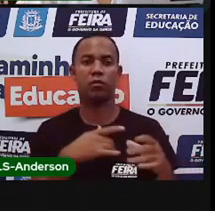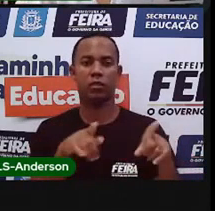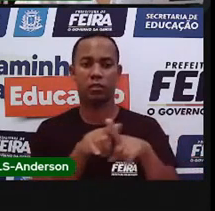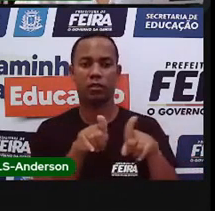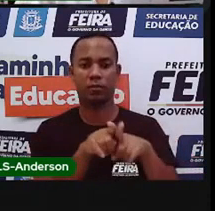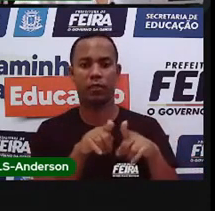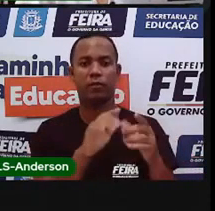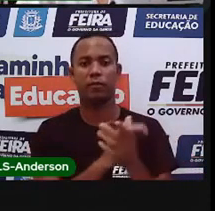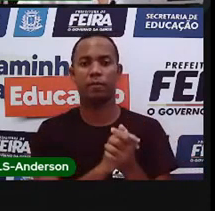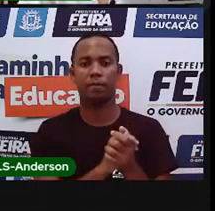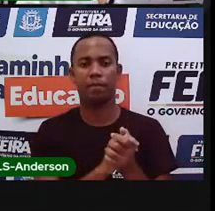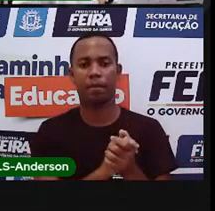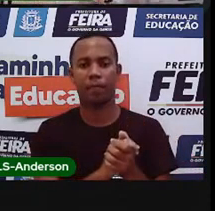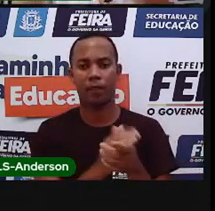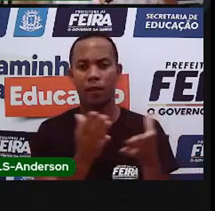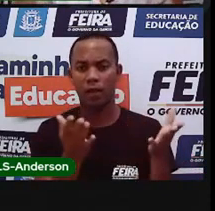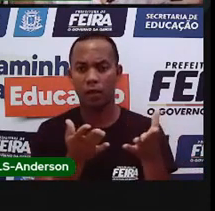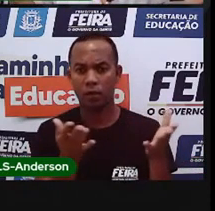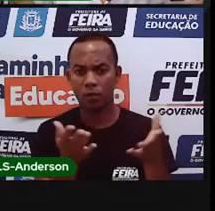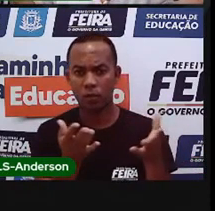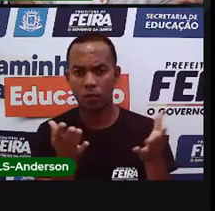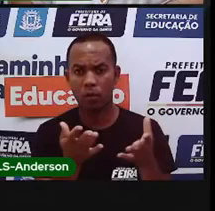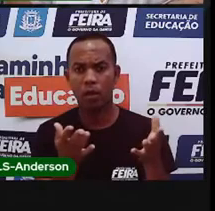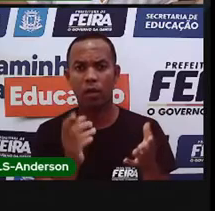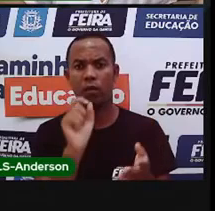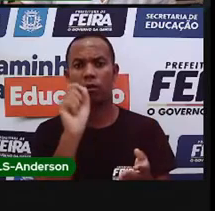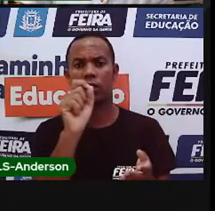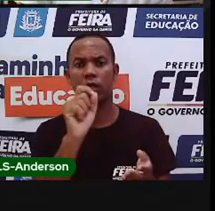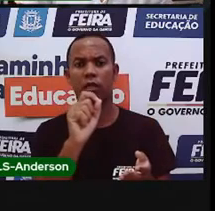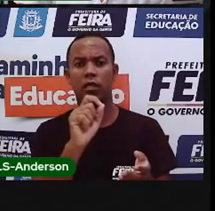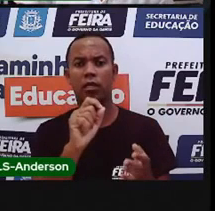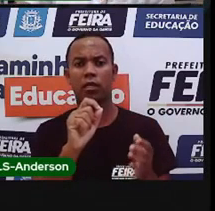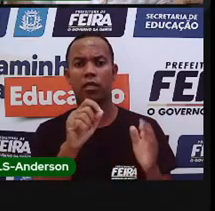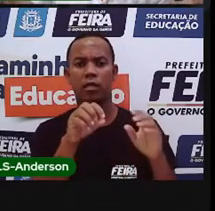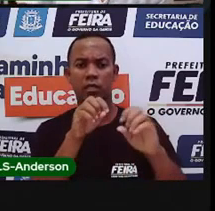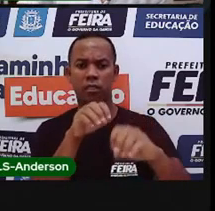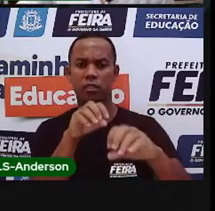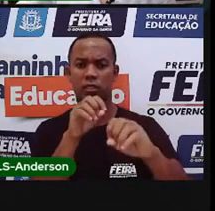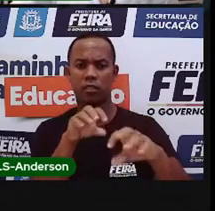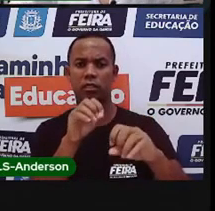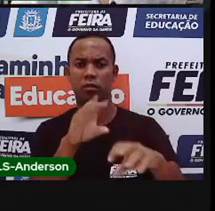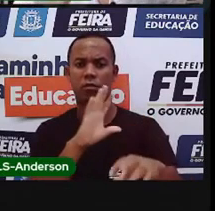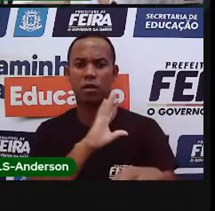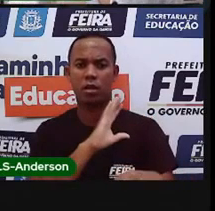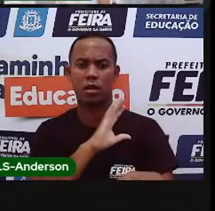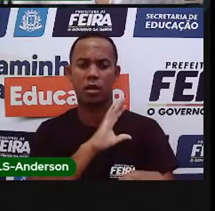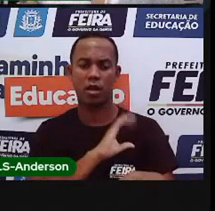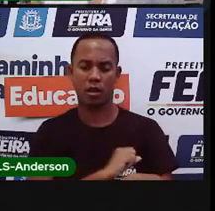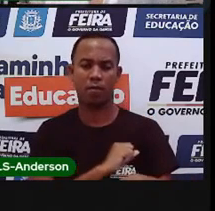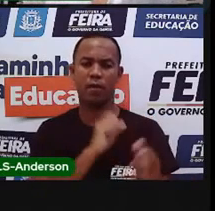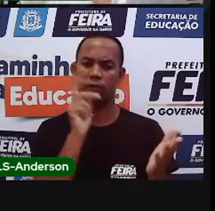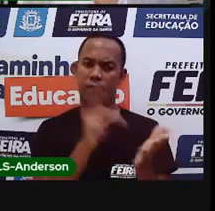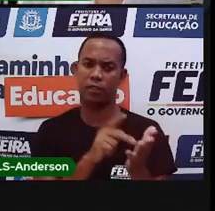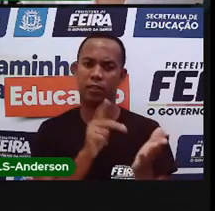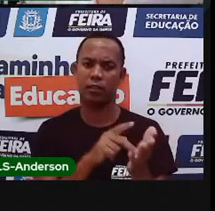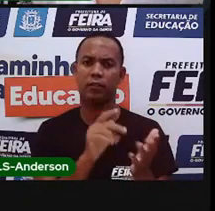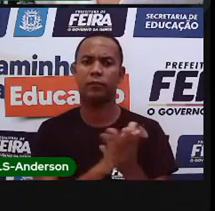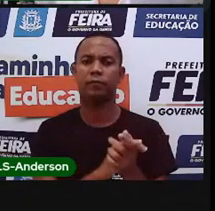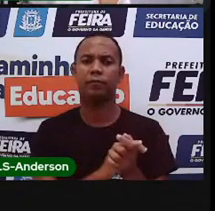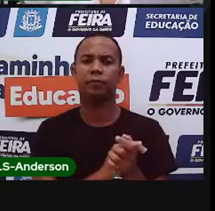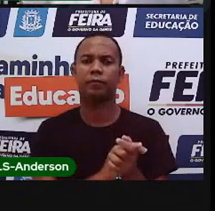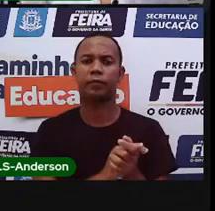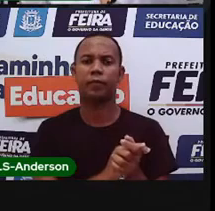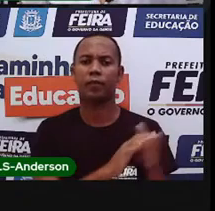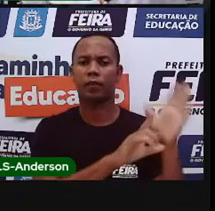E vamos falar agora sobre uma coisa que a Pró ama, educação, e gosta de verdade. A Constituição Federal,